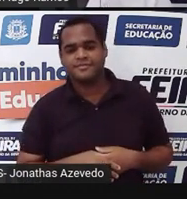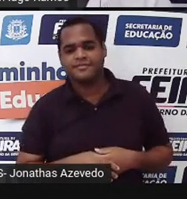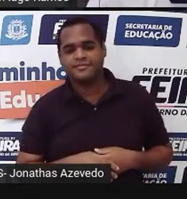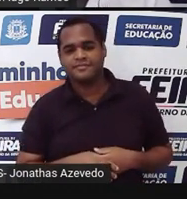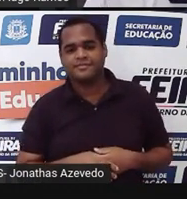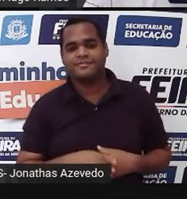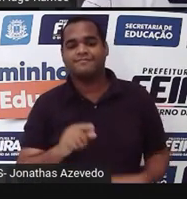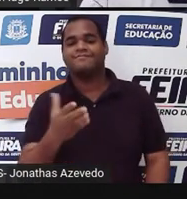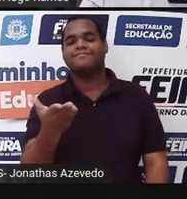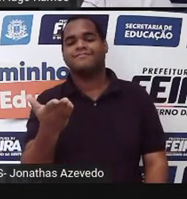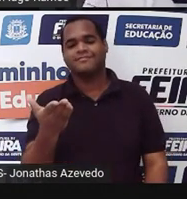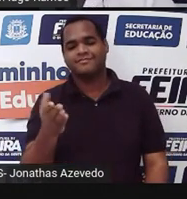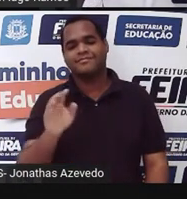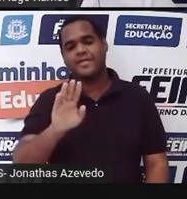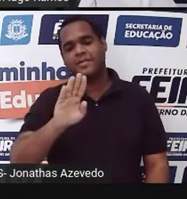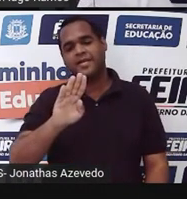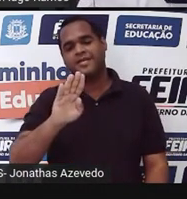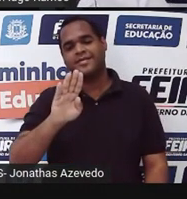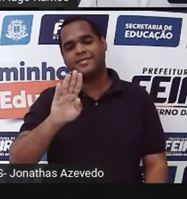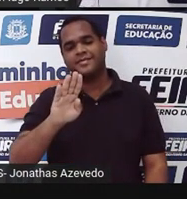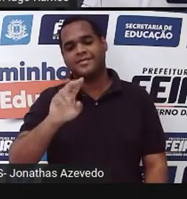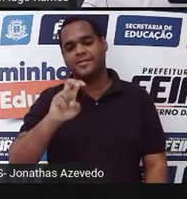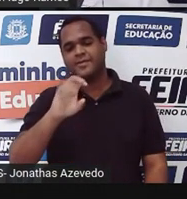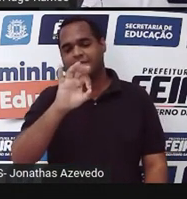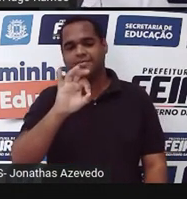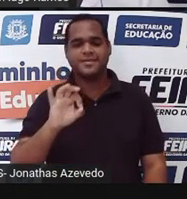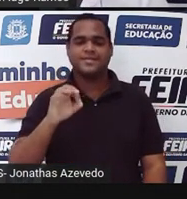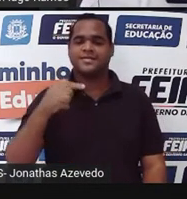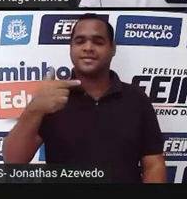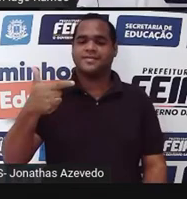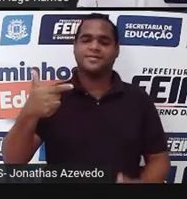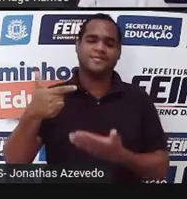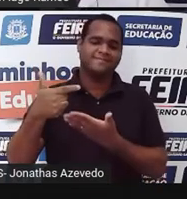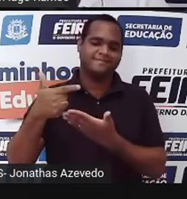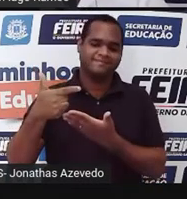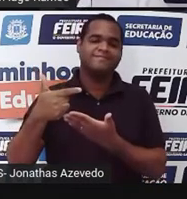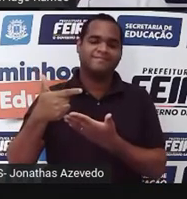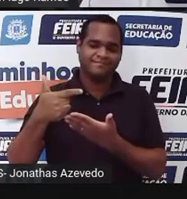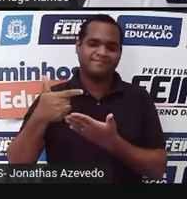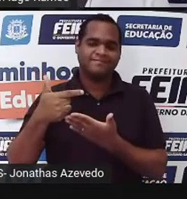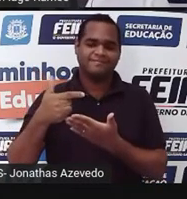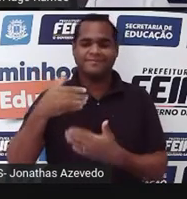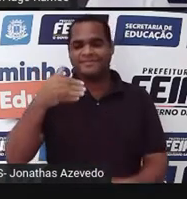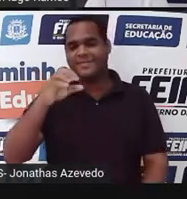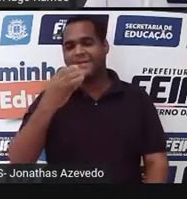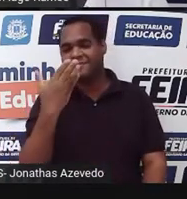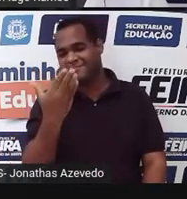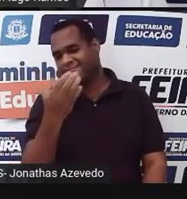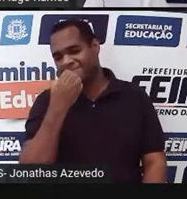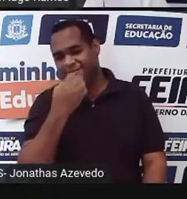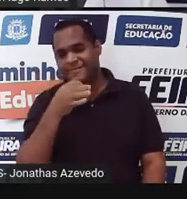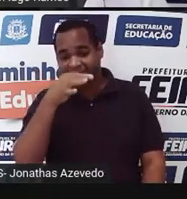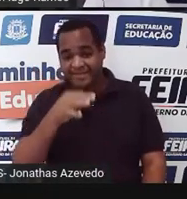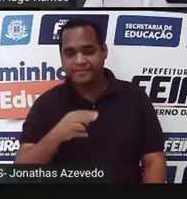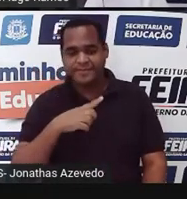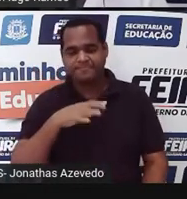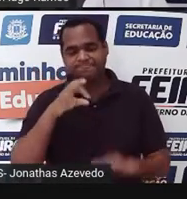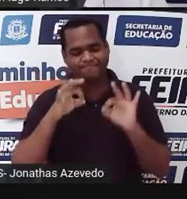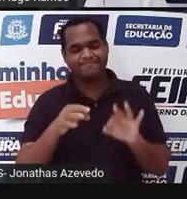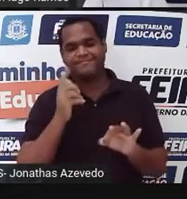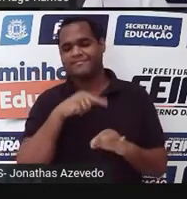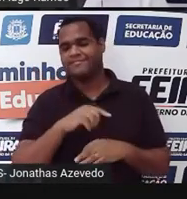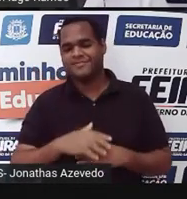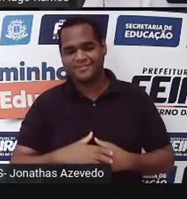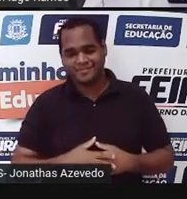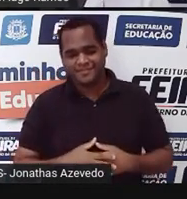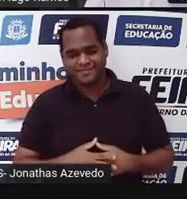É isso aí. 50% de 72. Nota 10 para você, porque eu tenho certeza que você acertou,